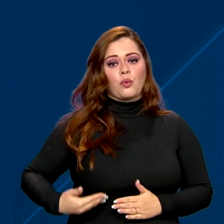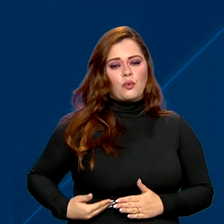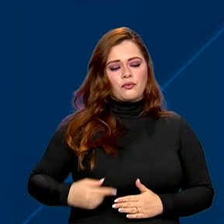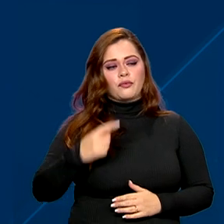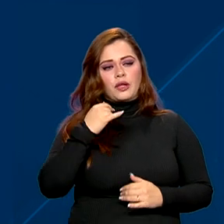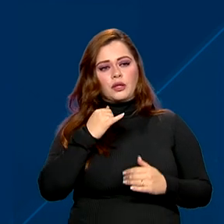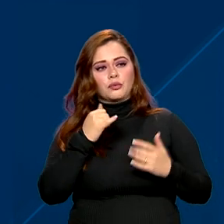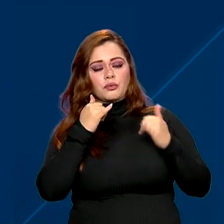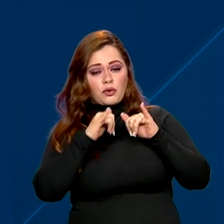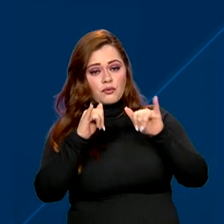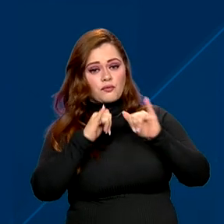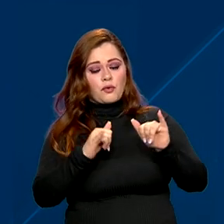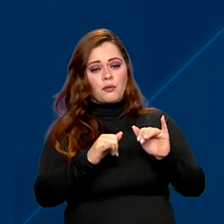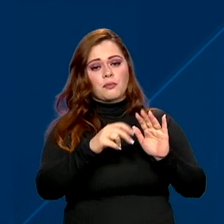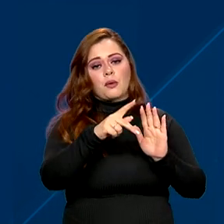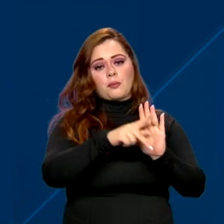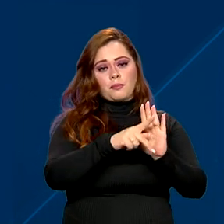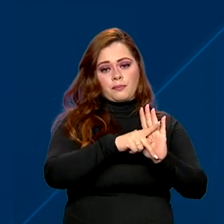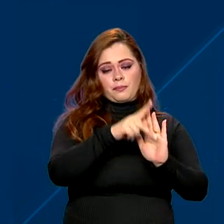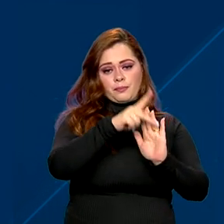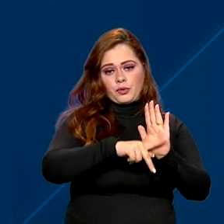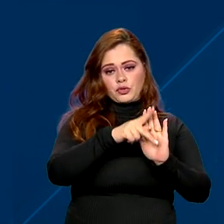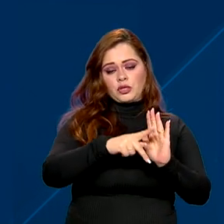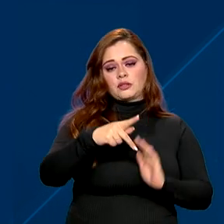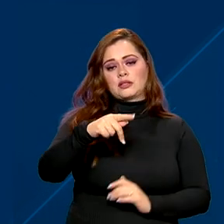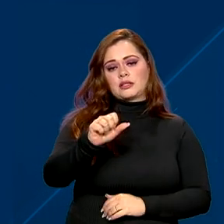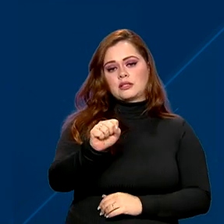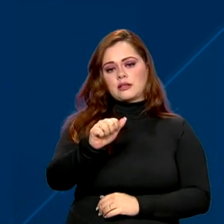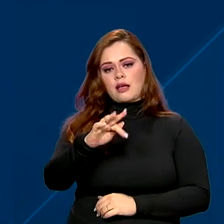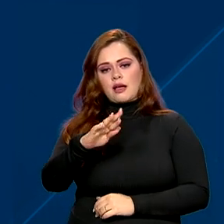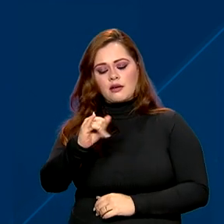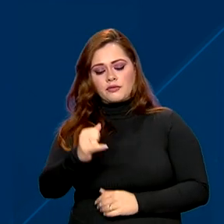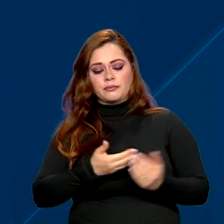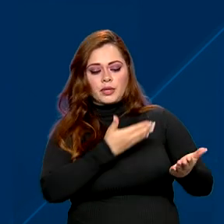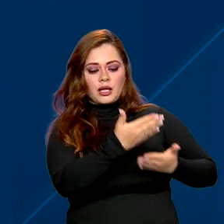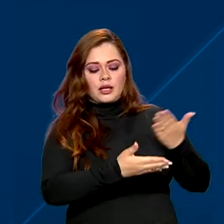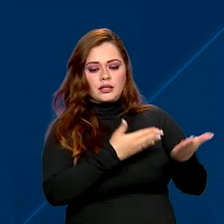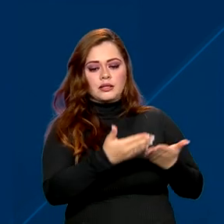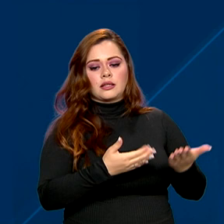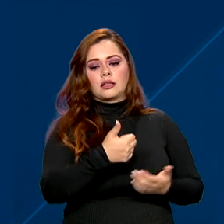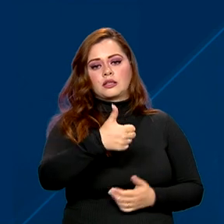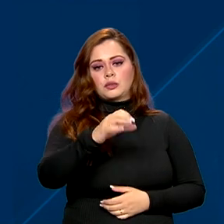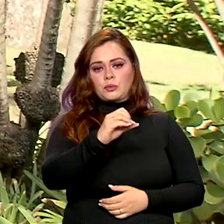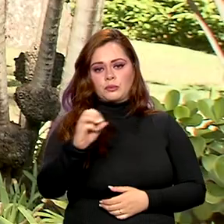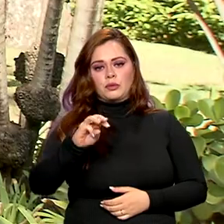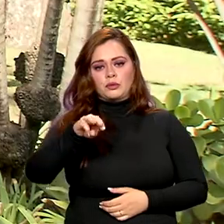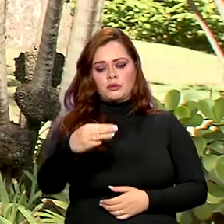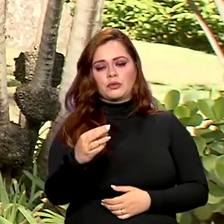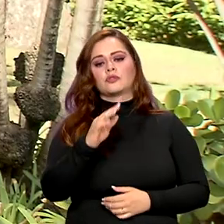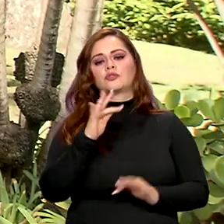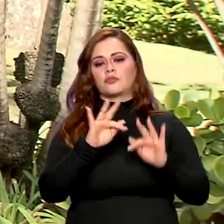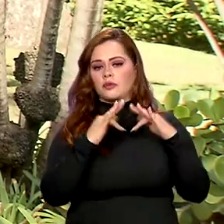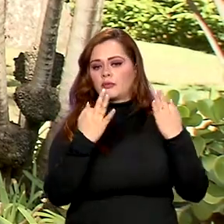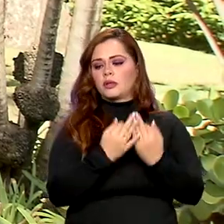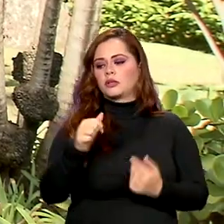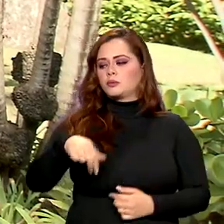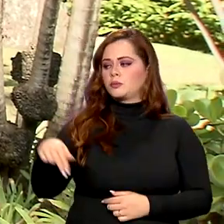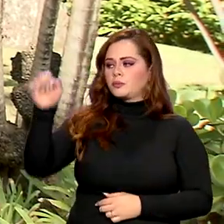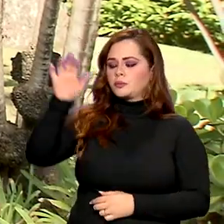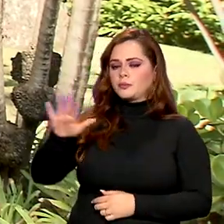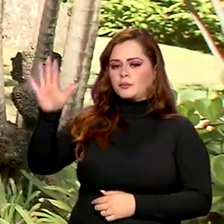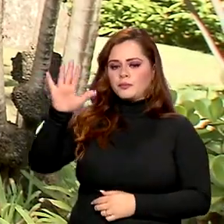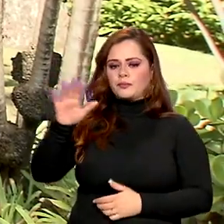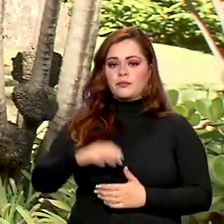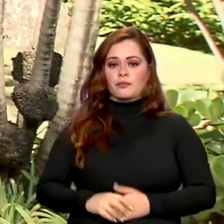Plano Safra atenda cerca de 1 milhão de agricultores familiares na região Nordeste. Outra novidade desta